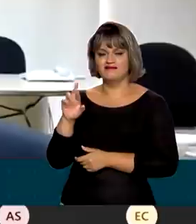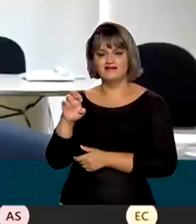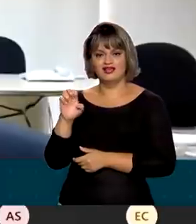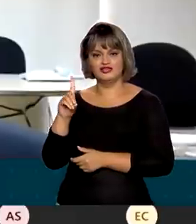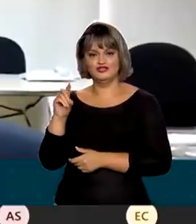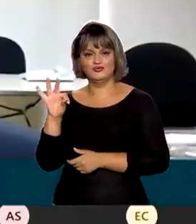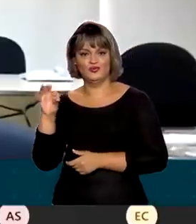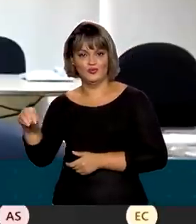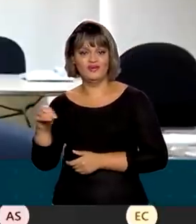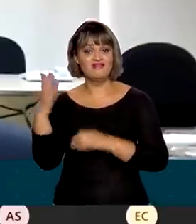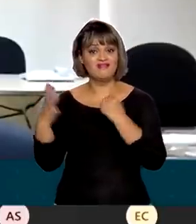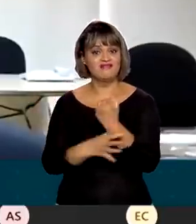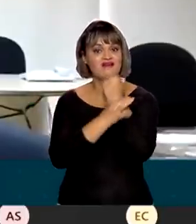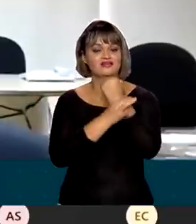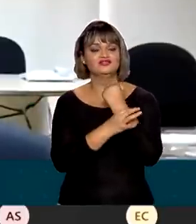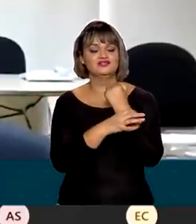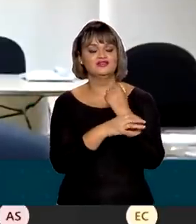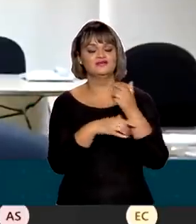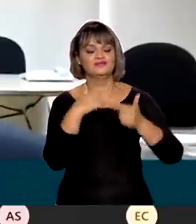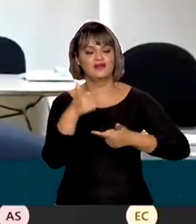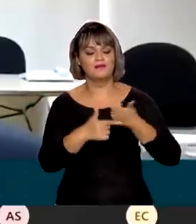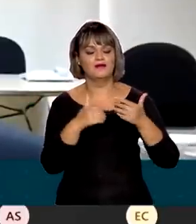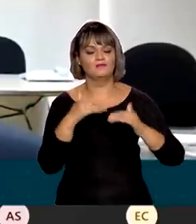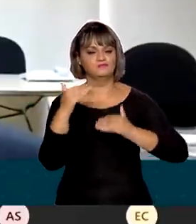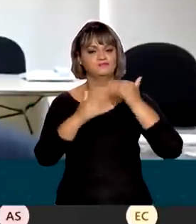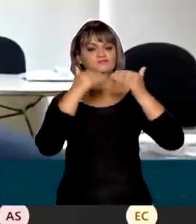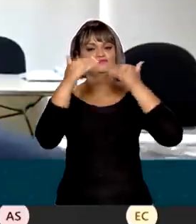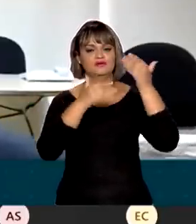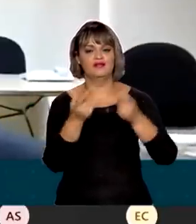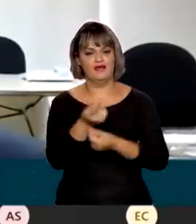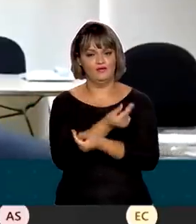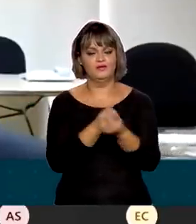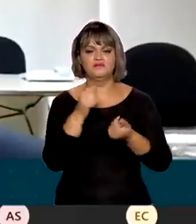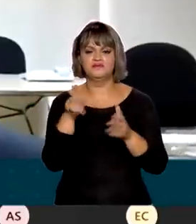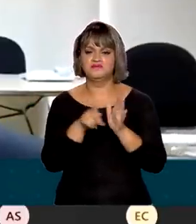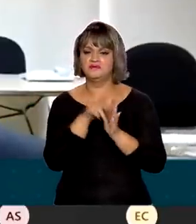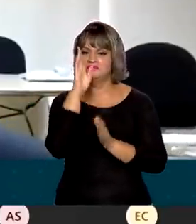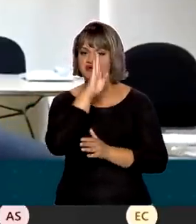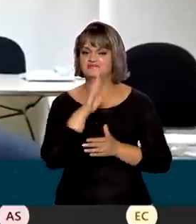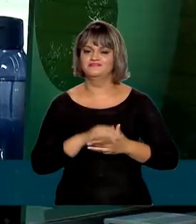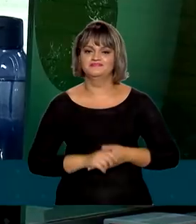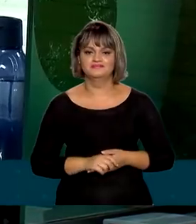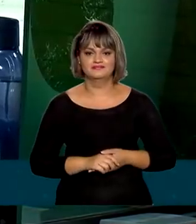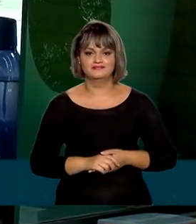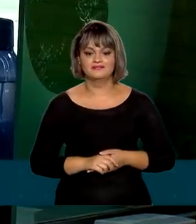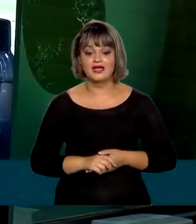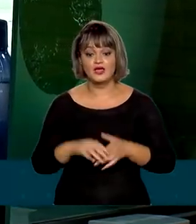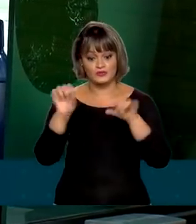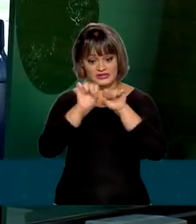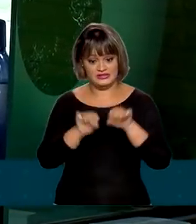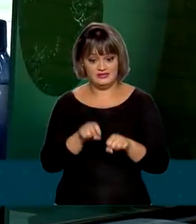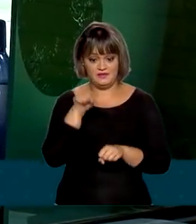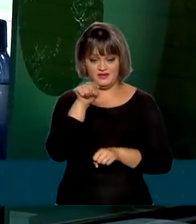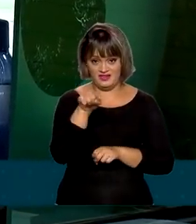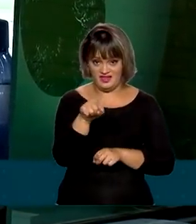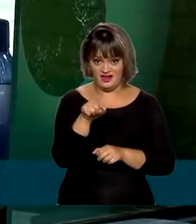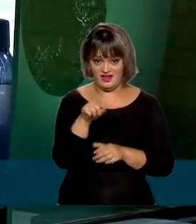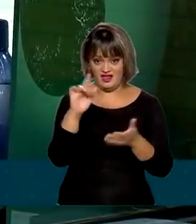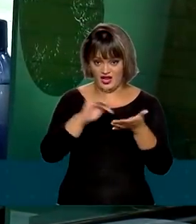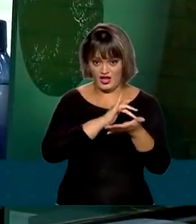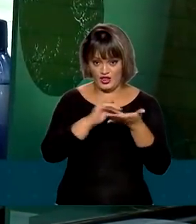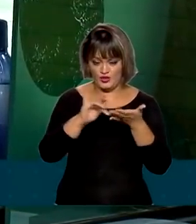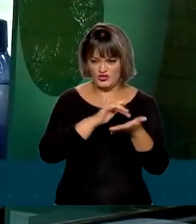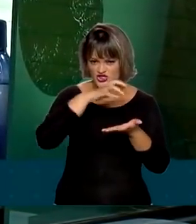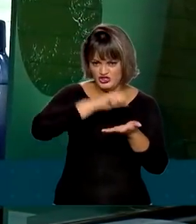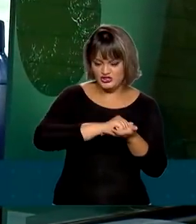garantir um crescimento sustentável da economia brasileira no longo prazo. O sistema eletrônico de registros